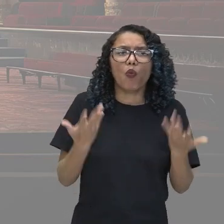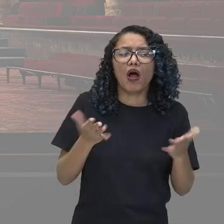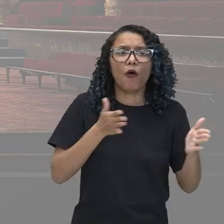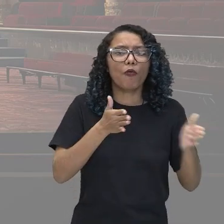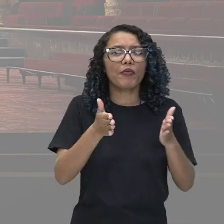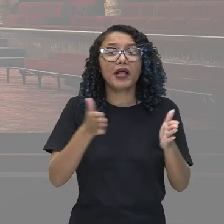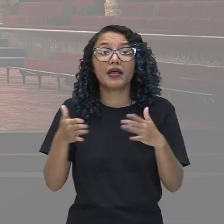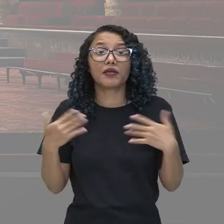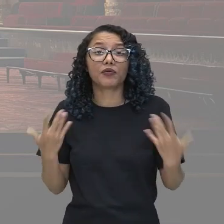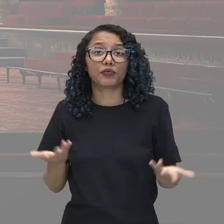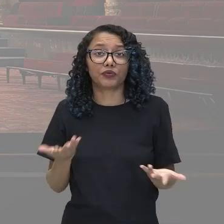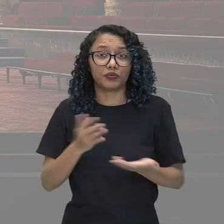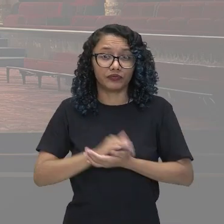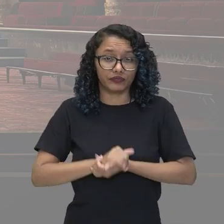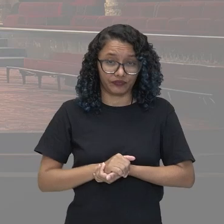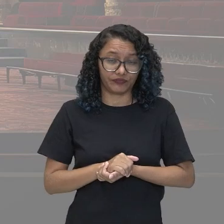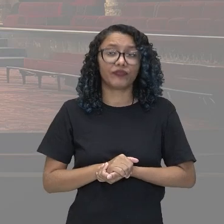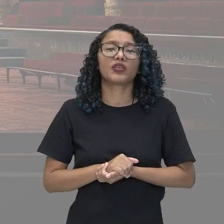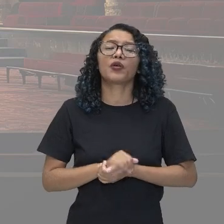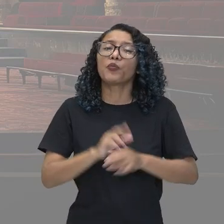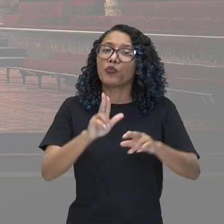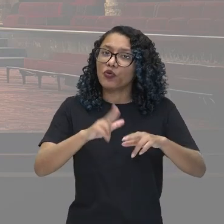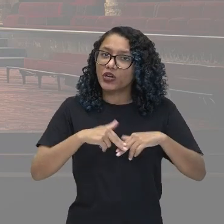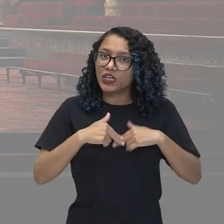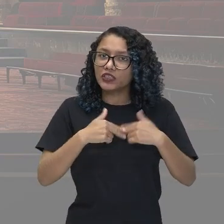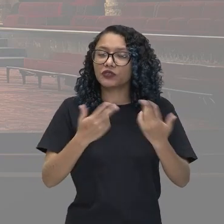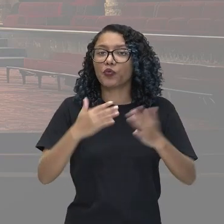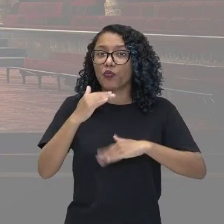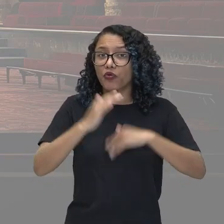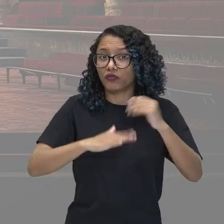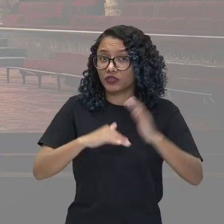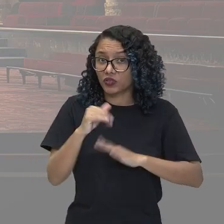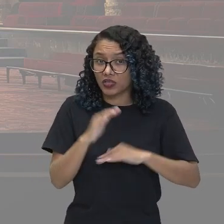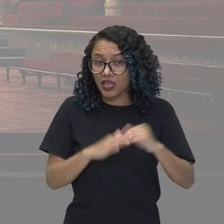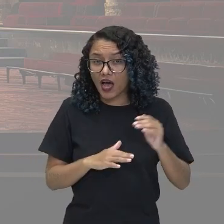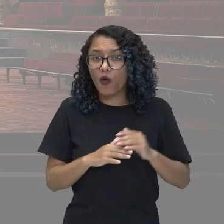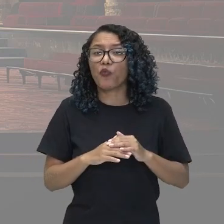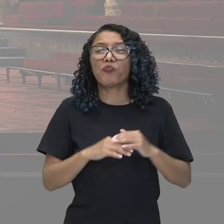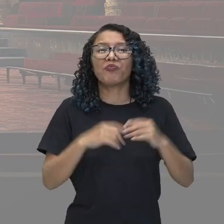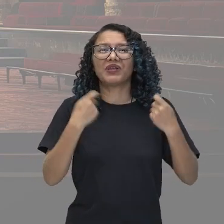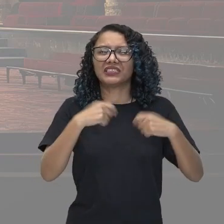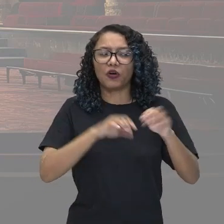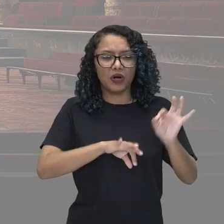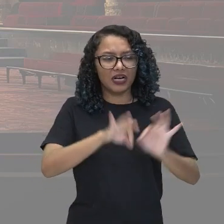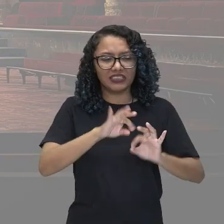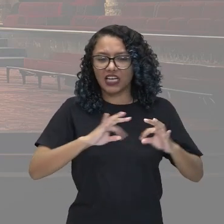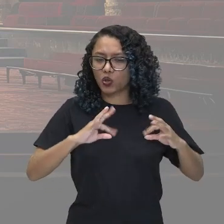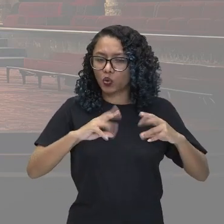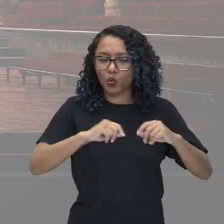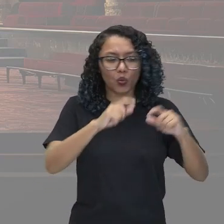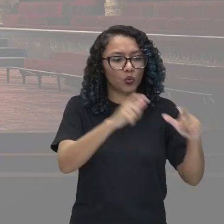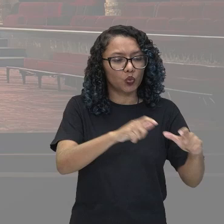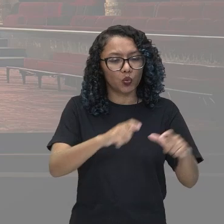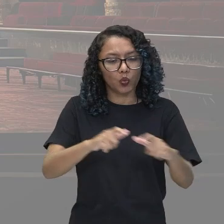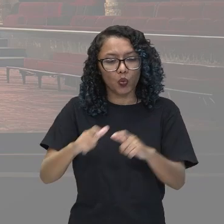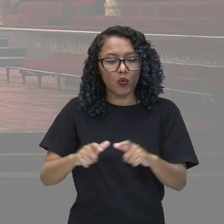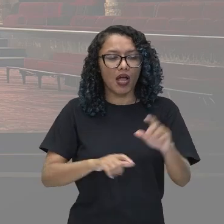cenógrafo, ele tem que preparar todo o cenário. Depois, também tem quem? Tem